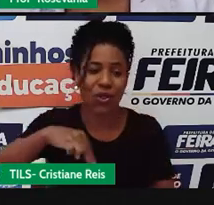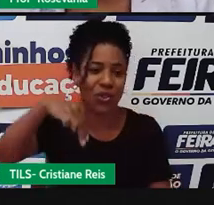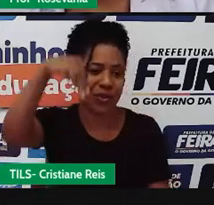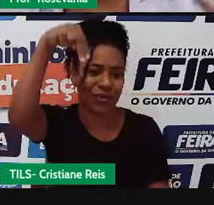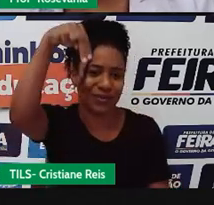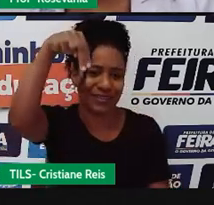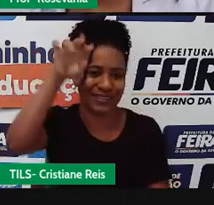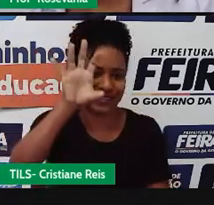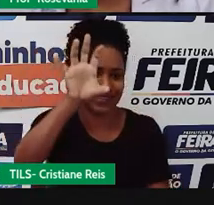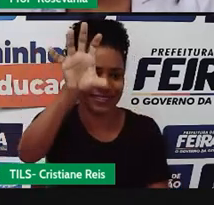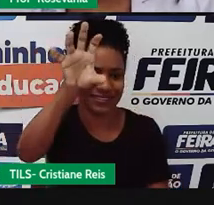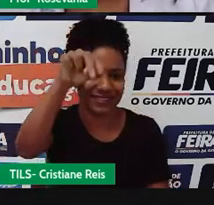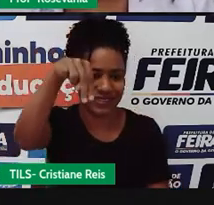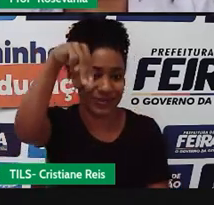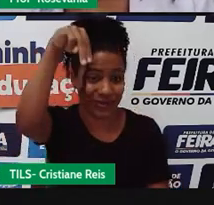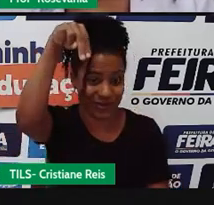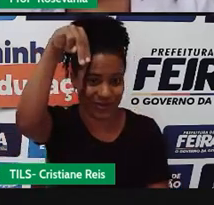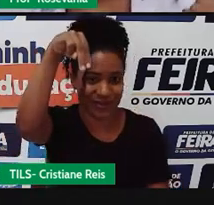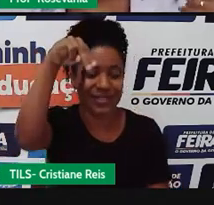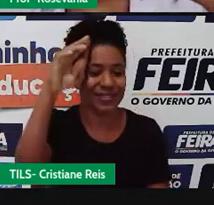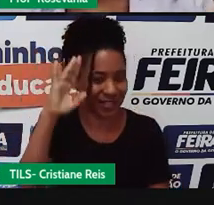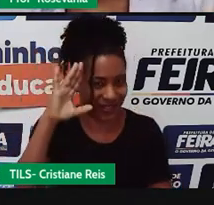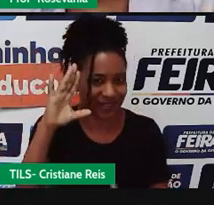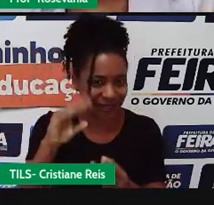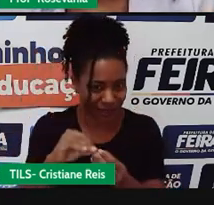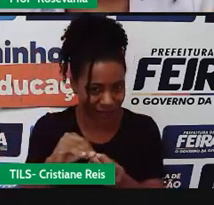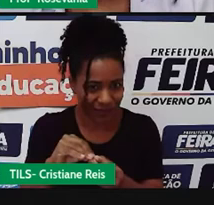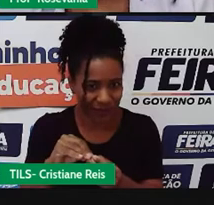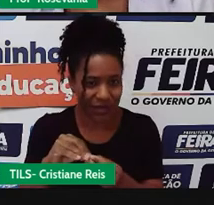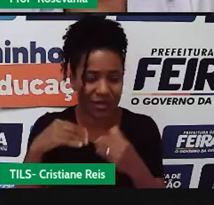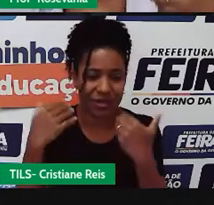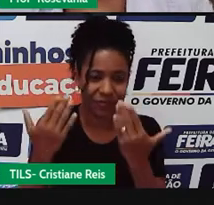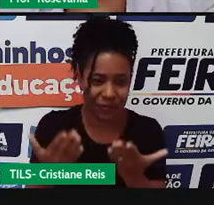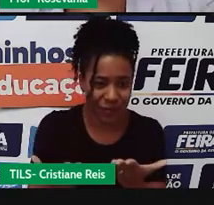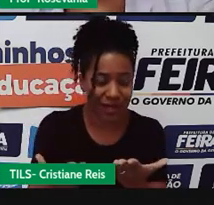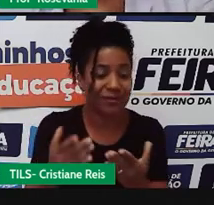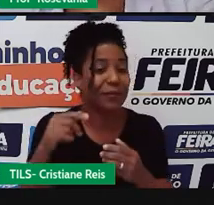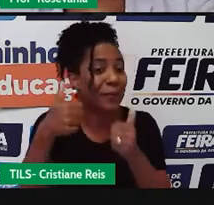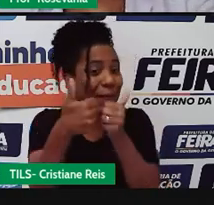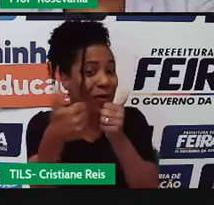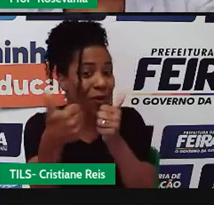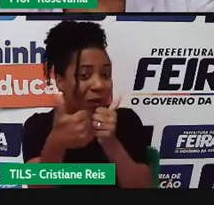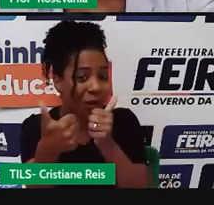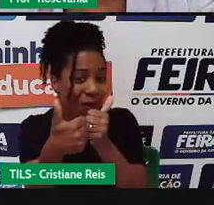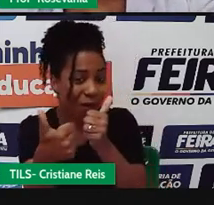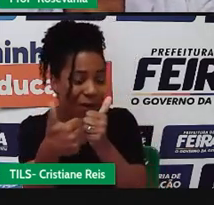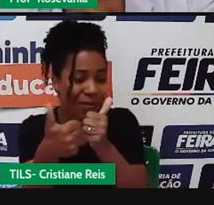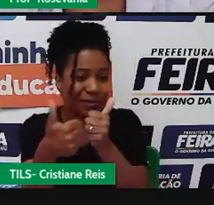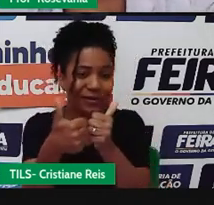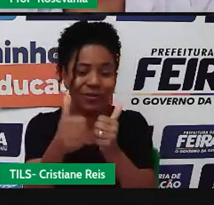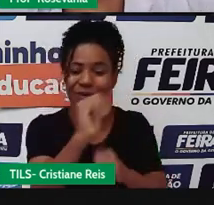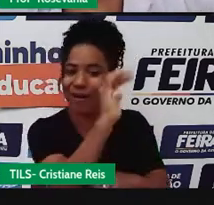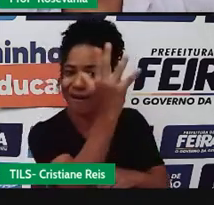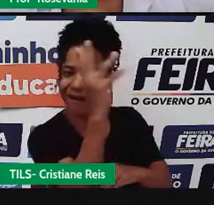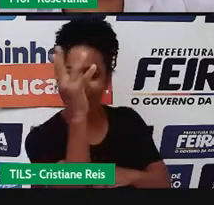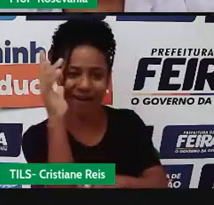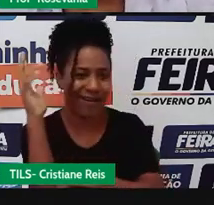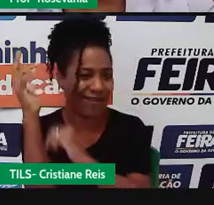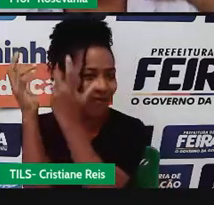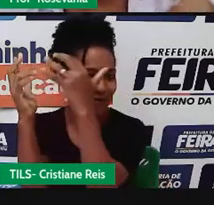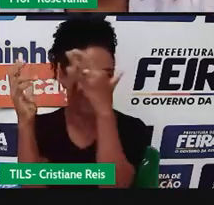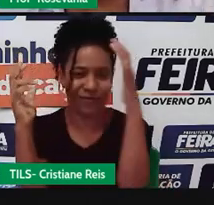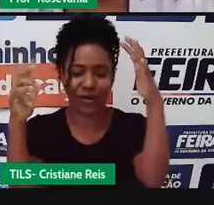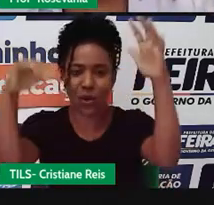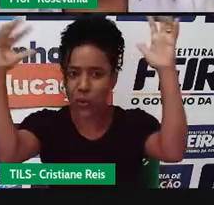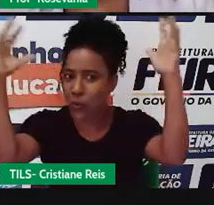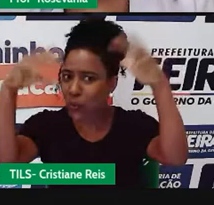E isso aí a gente já até entendeu porque é justamente por conta do arquífero, por conta das árvores que estão lá, que acabam